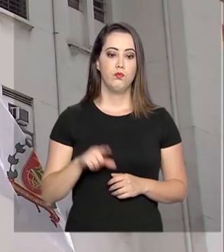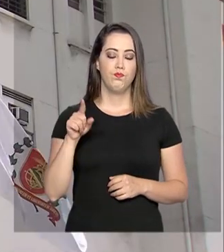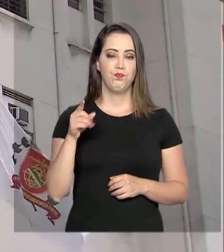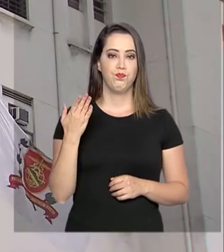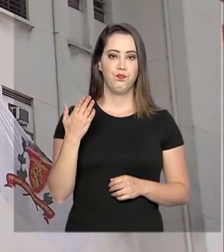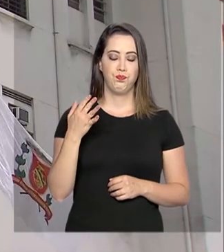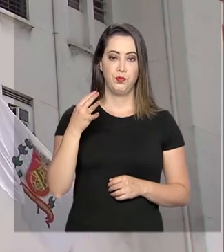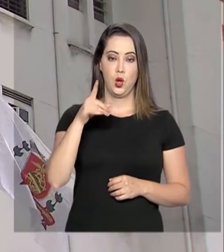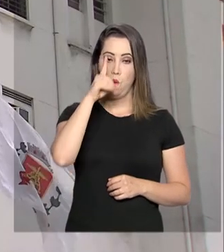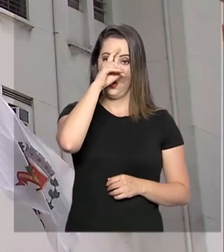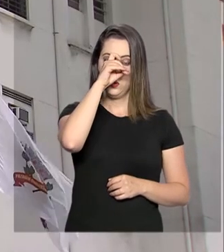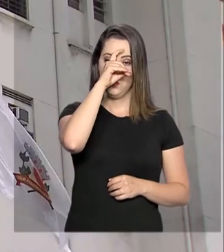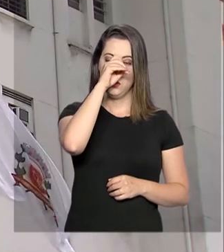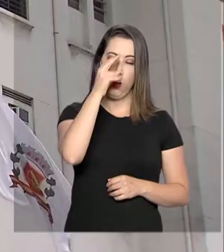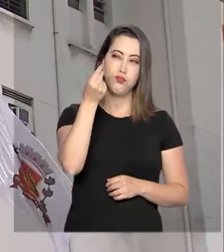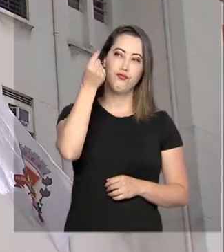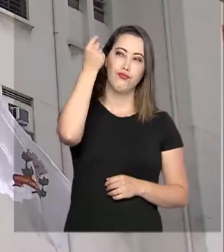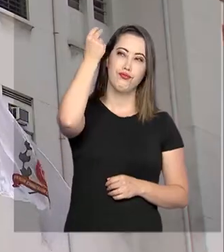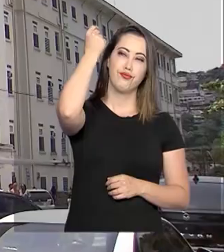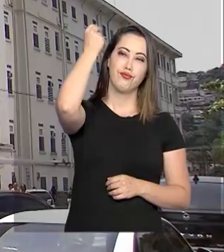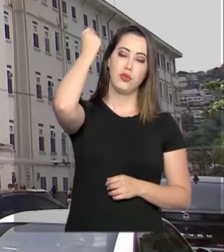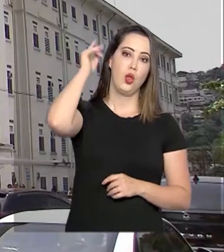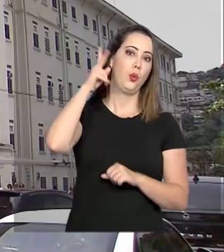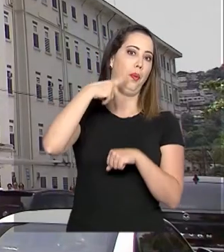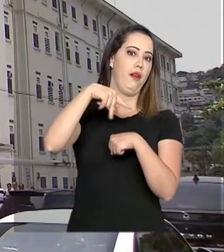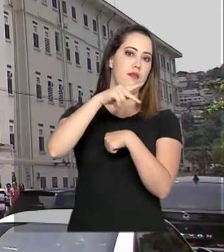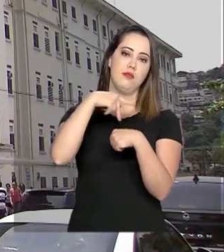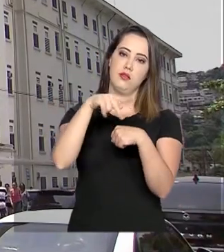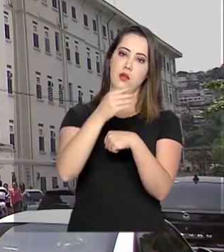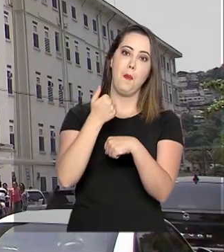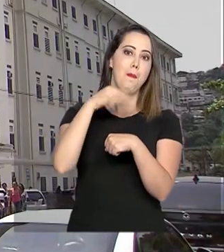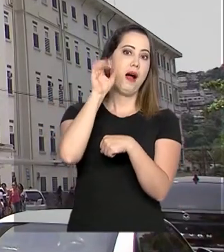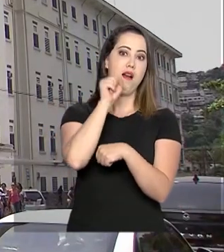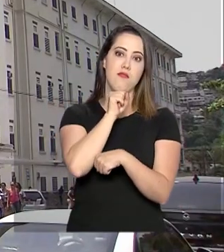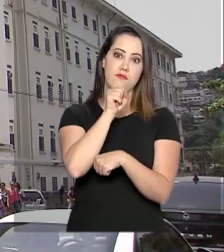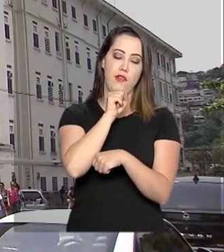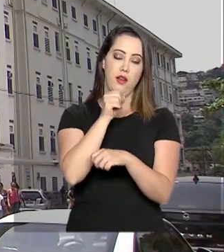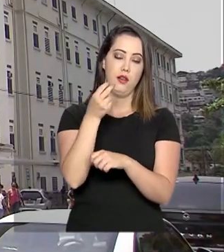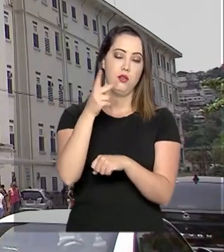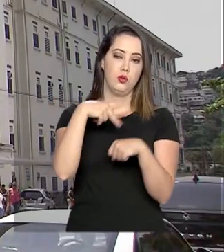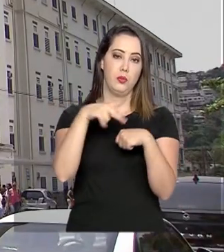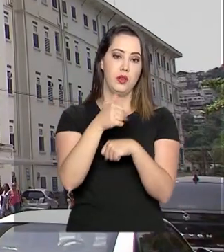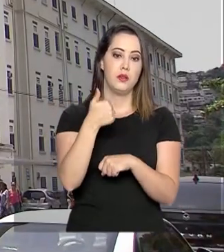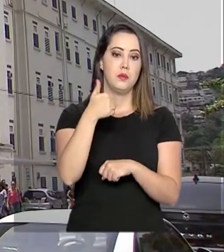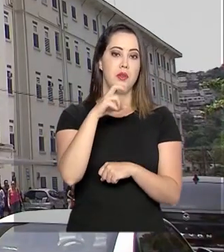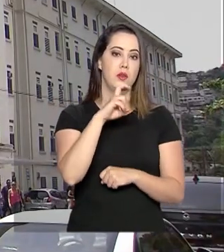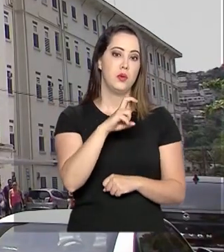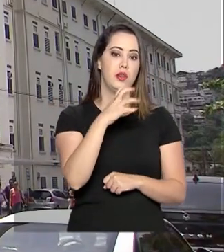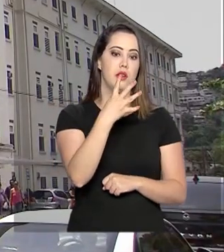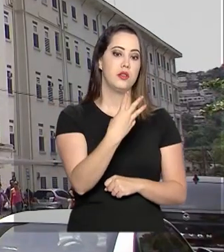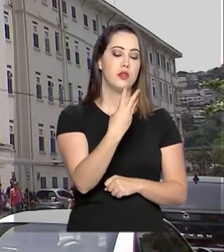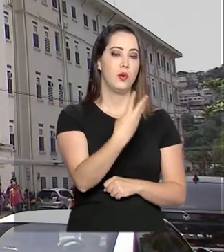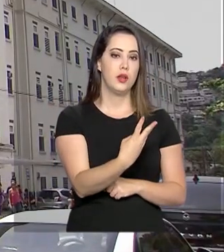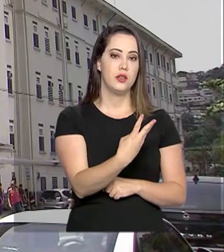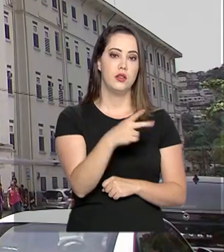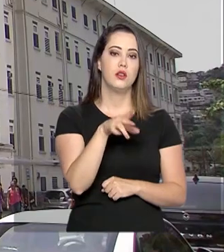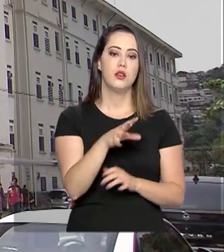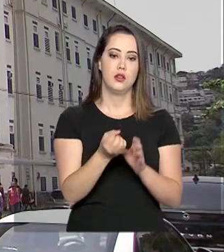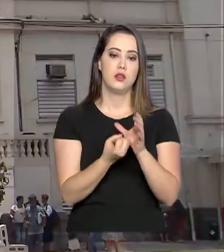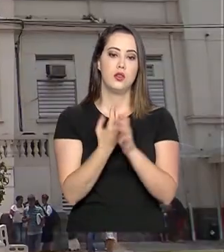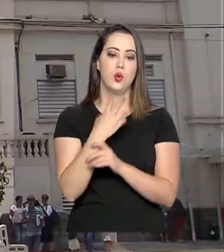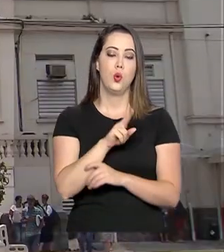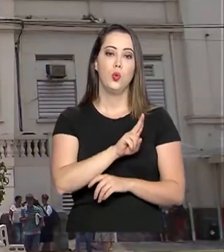Casa de Santos é o hospital mais antigo do país. Foi fundada em 1543 e até deu origem ao nome da